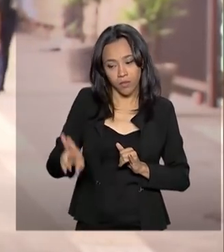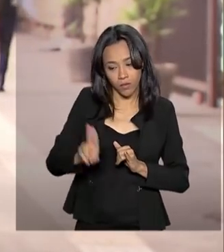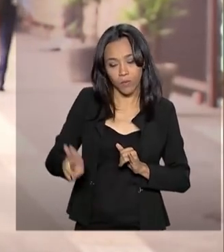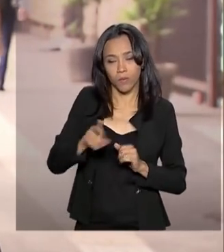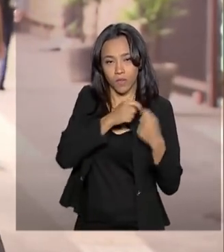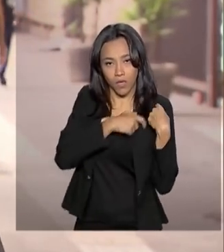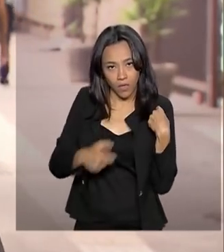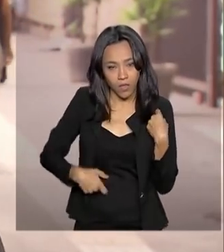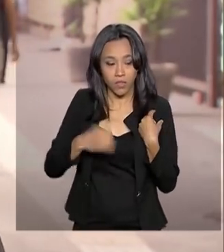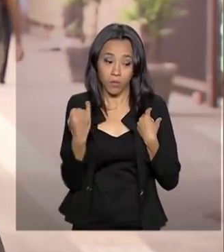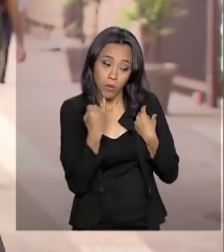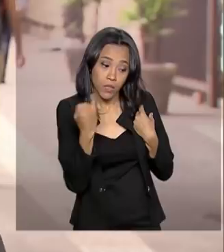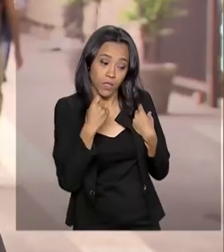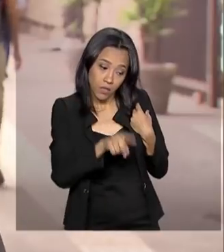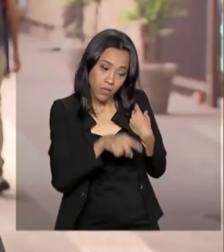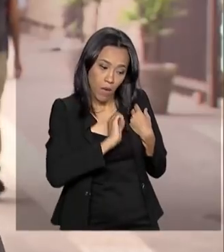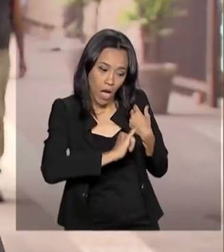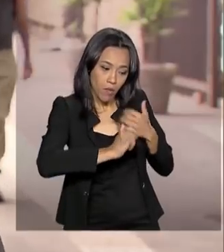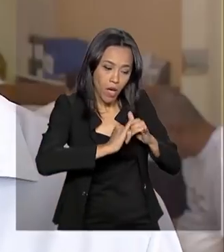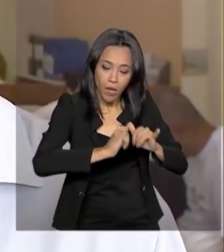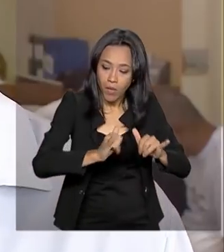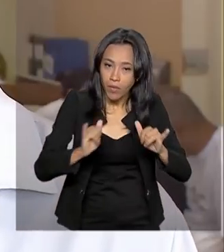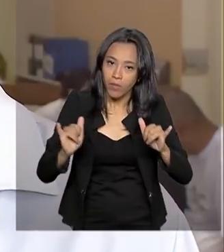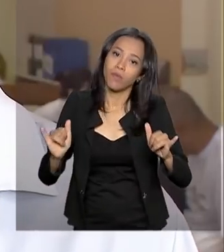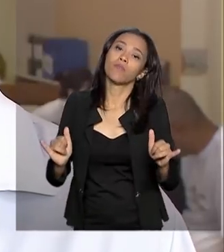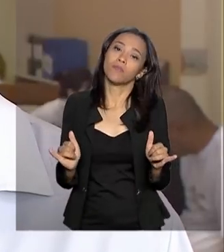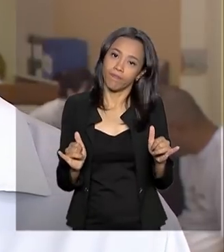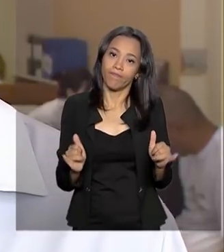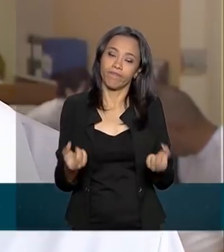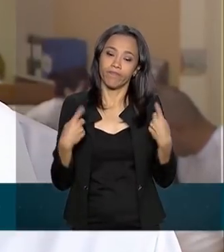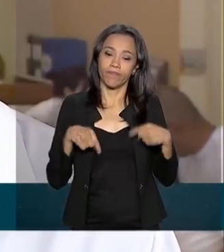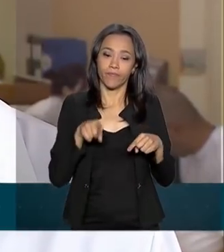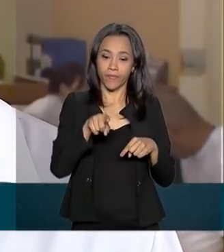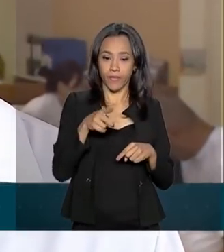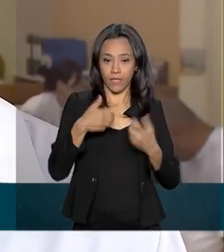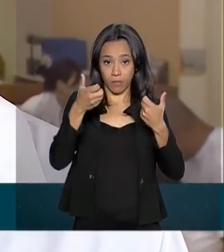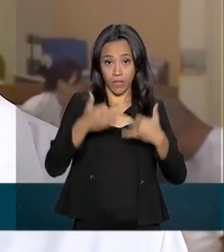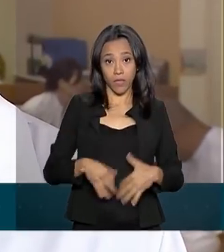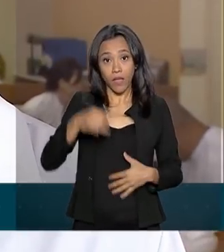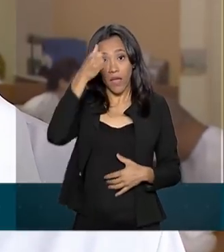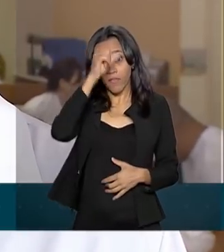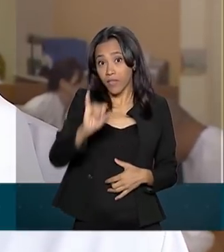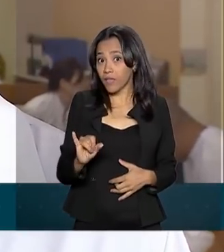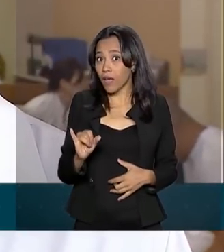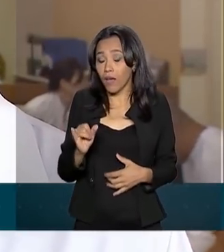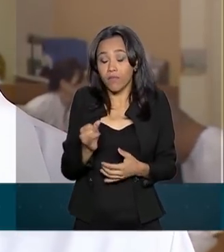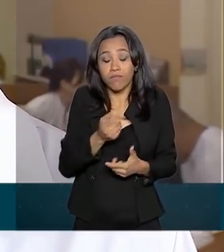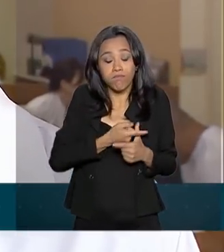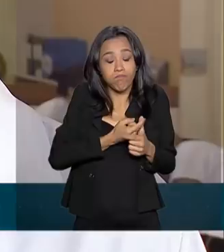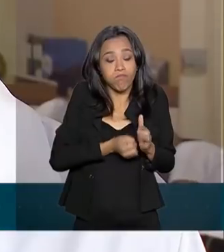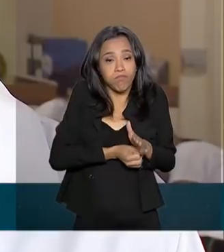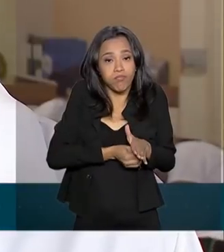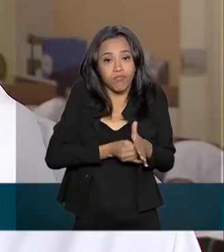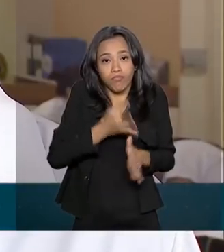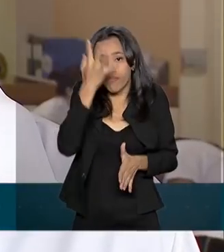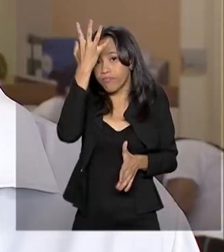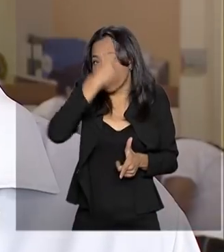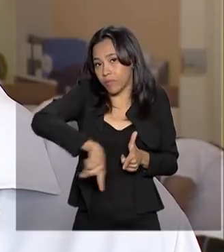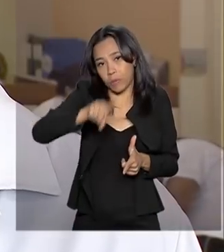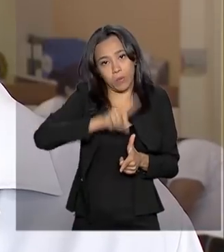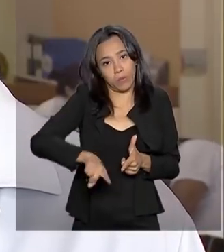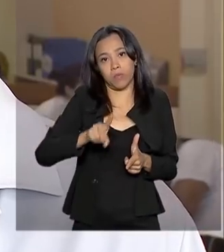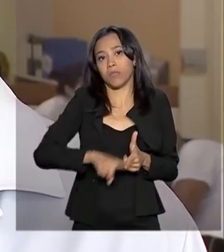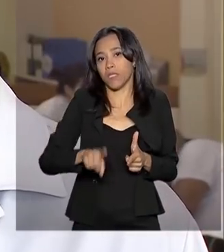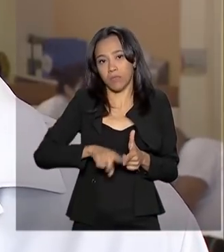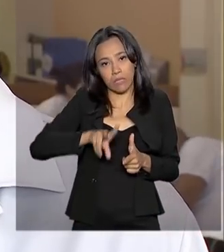importância do uso de cinto de segurança. O cinto de segurança pode evitar várias lesões que são potencialmente graves e pode ter a ilusão